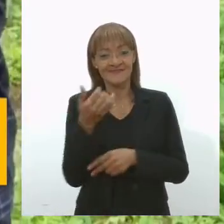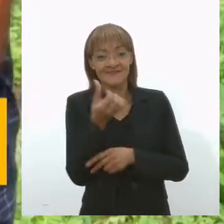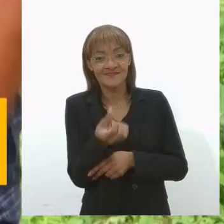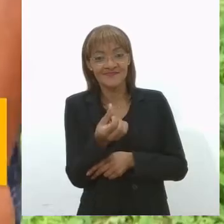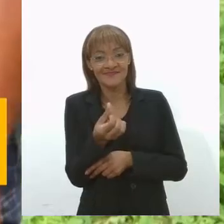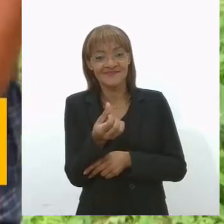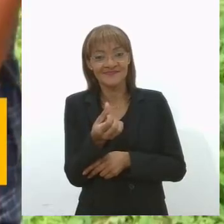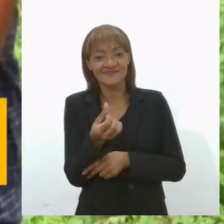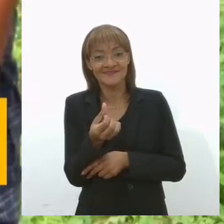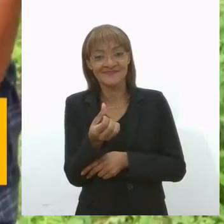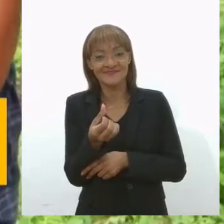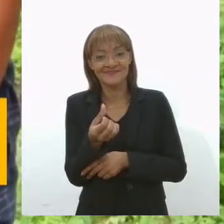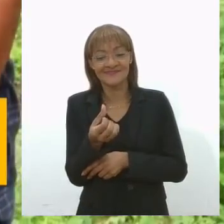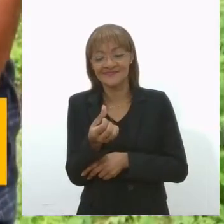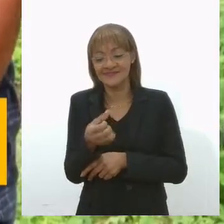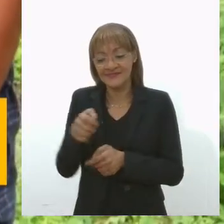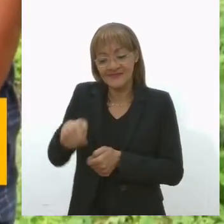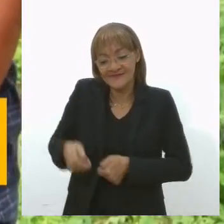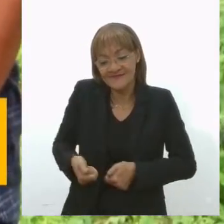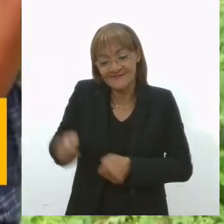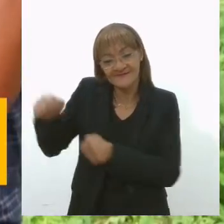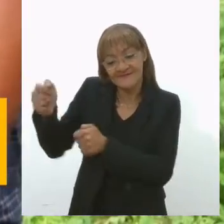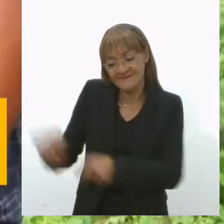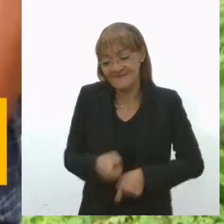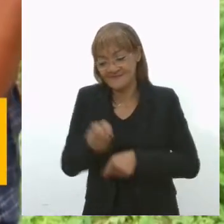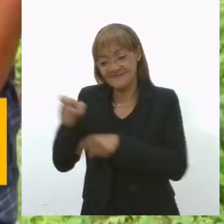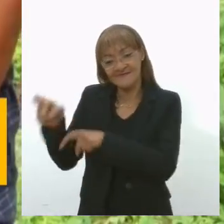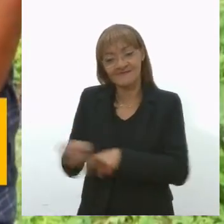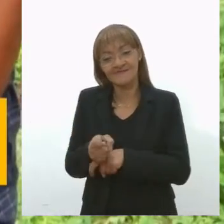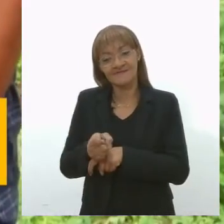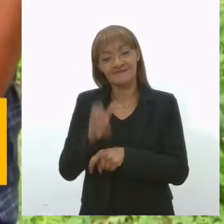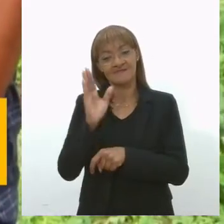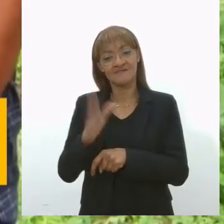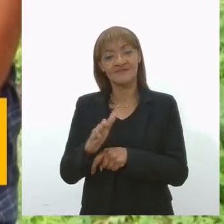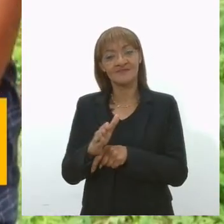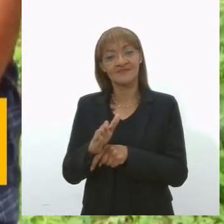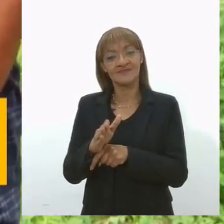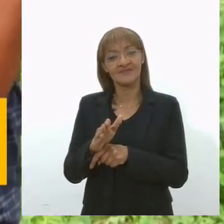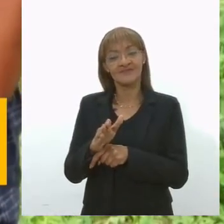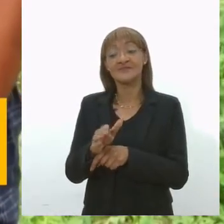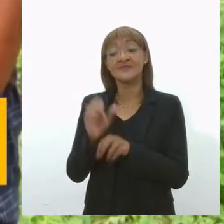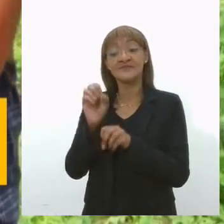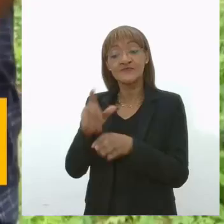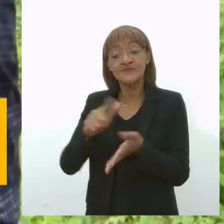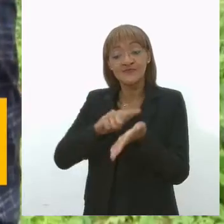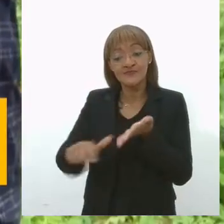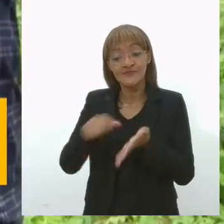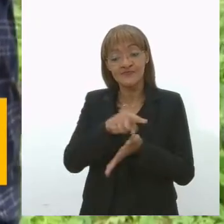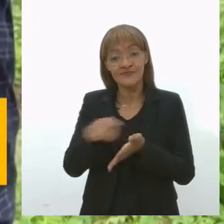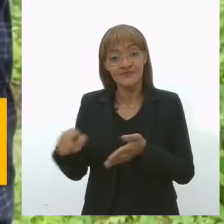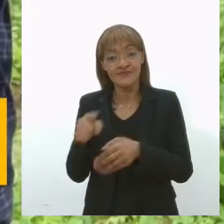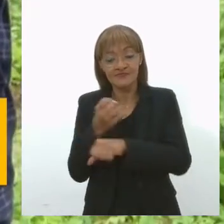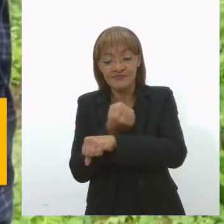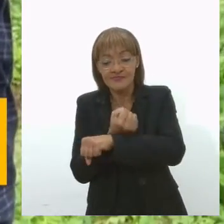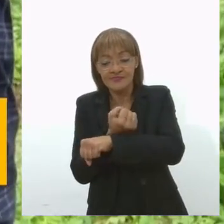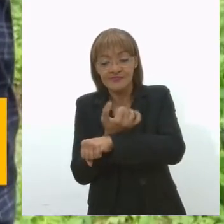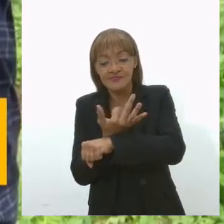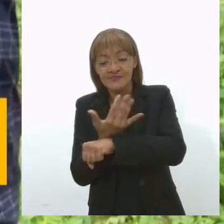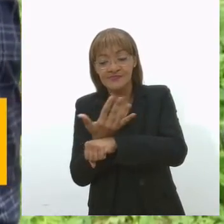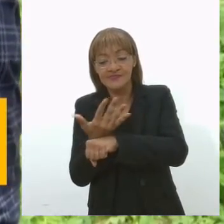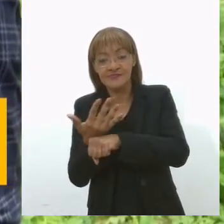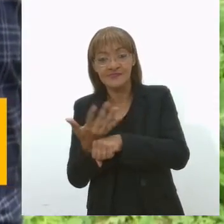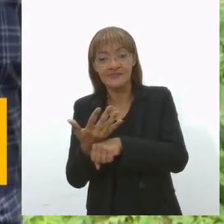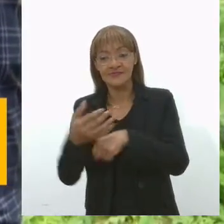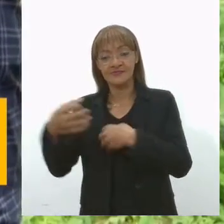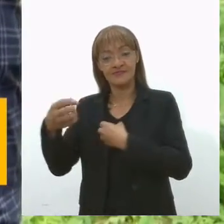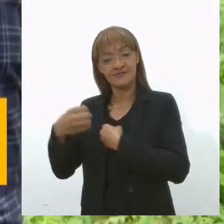tamanho. Um enxado desse tamanho e disse, olha, limpe aí essas carreirinhas e pronte. E me ensinou como fazer,